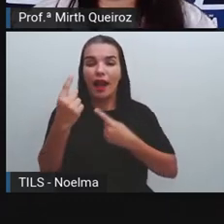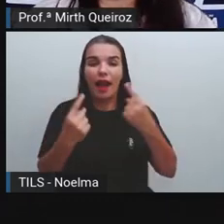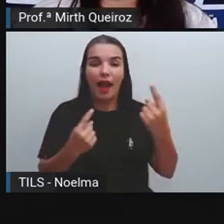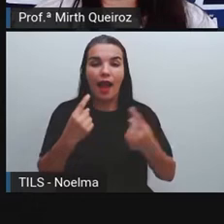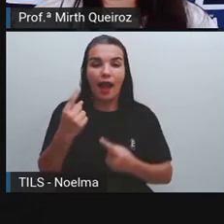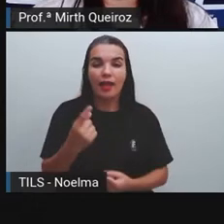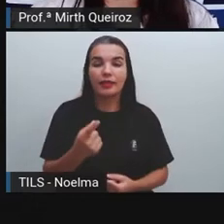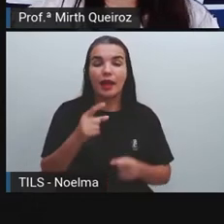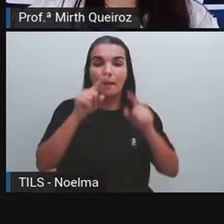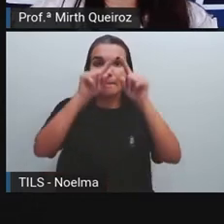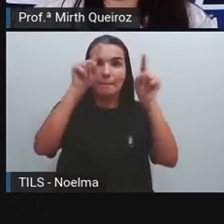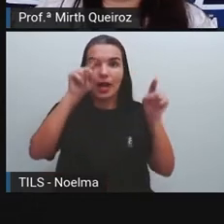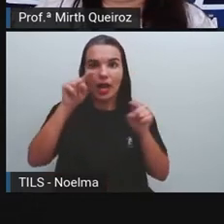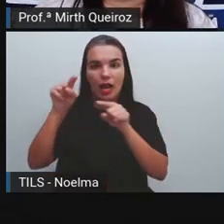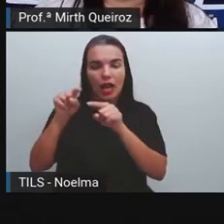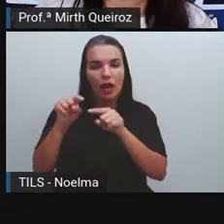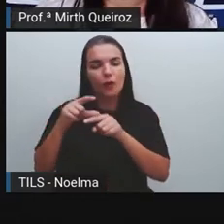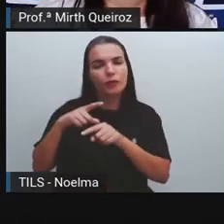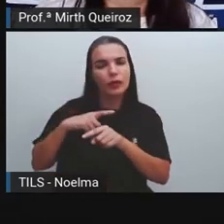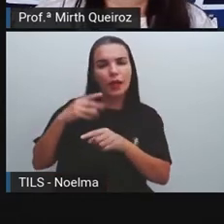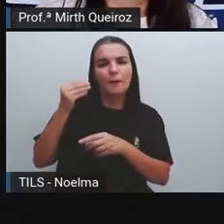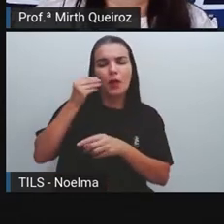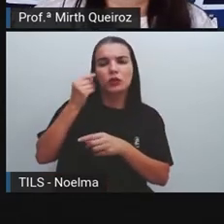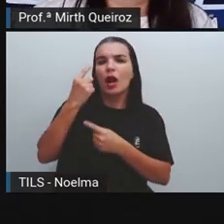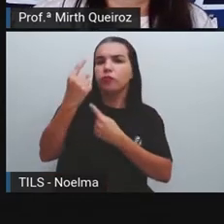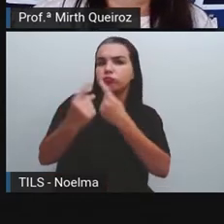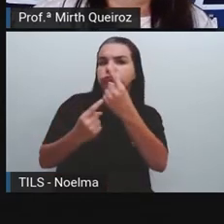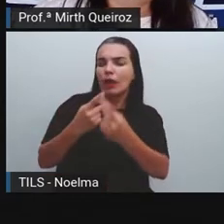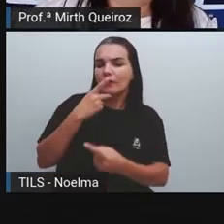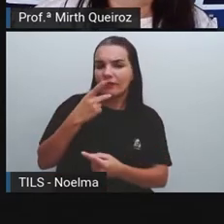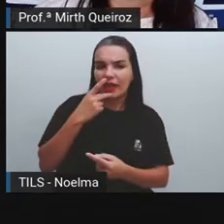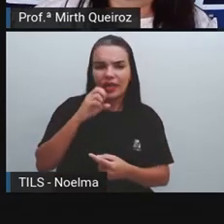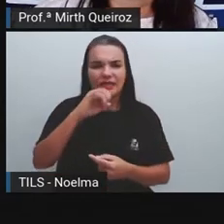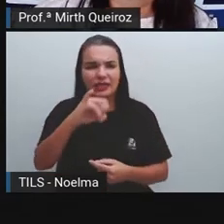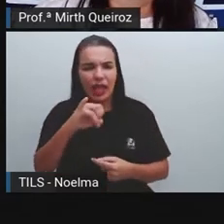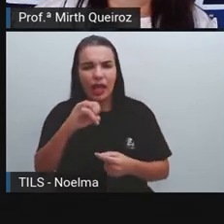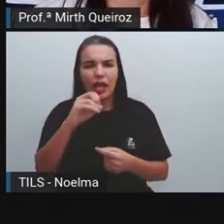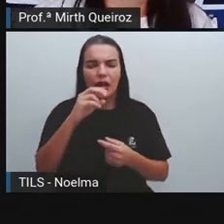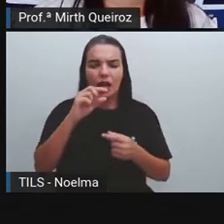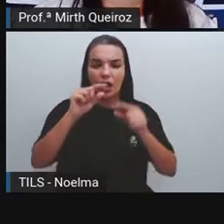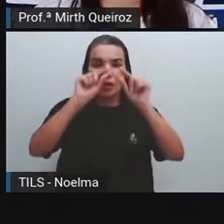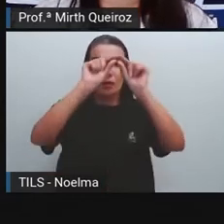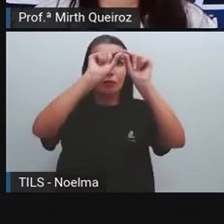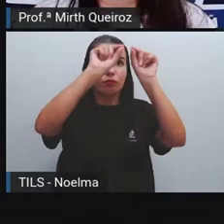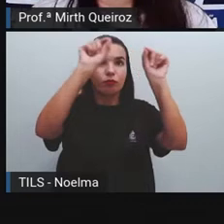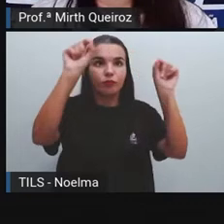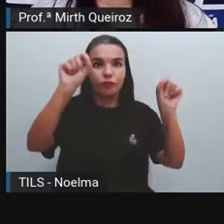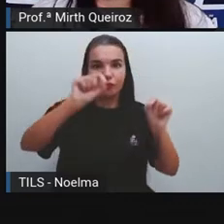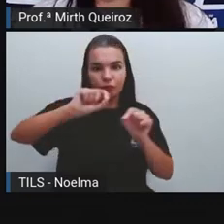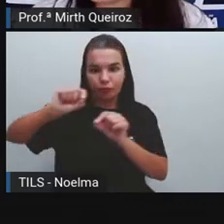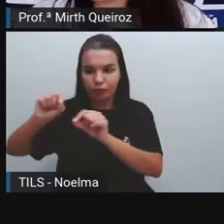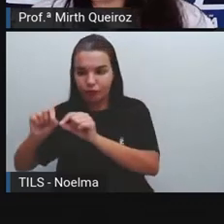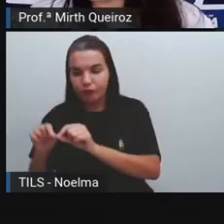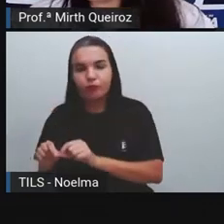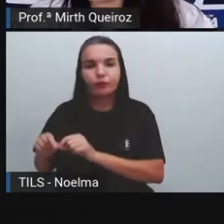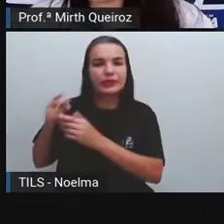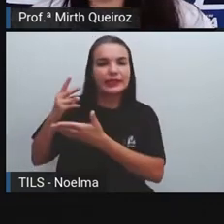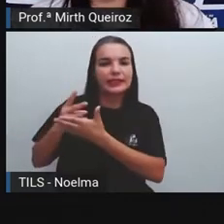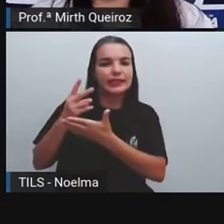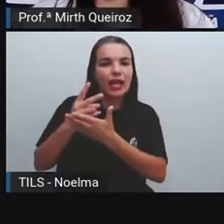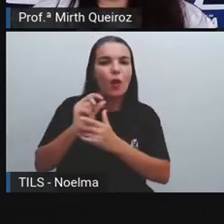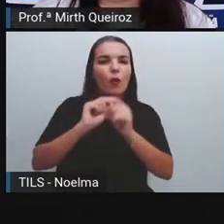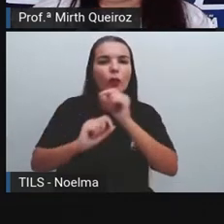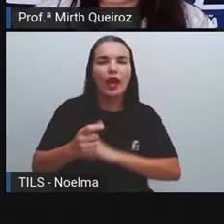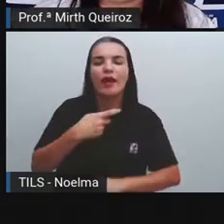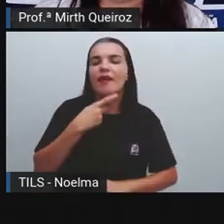balão indica um tipo de fala. Por exemplo, se as linhas são contínuas, vai indicar uma fala em tom normal,